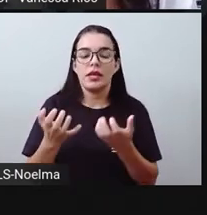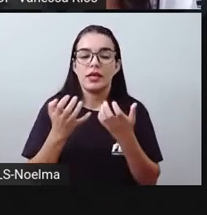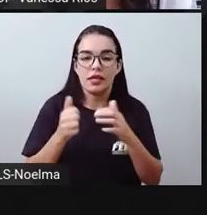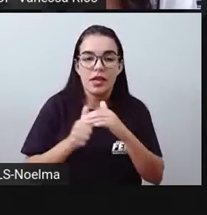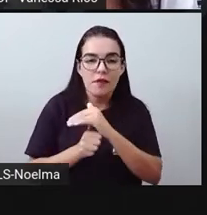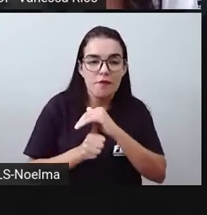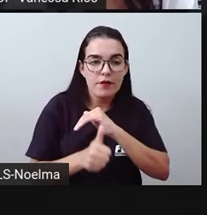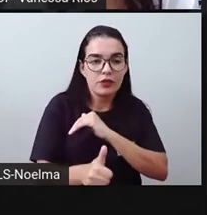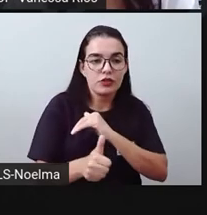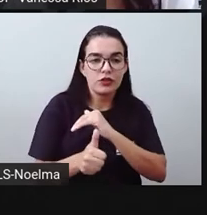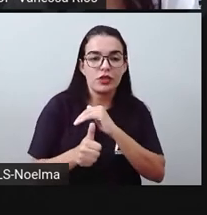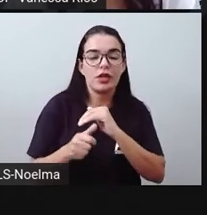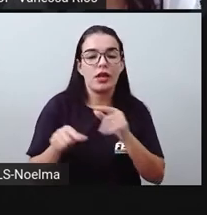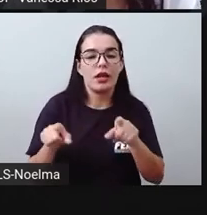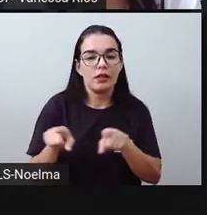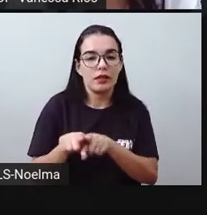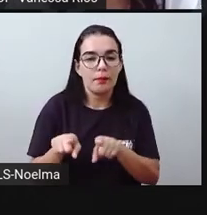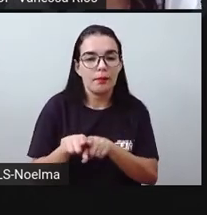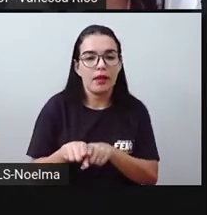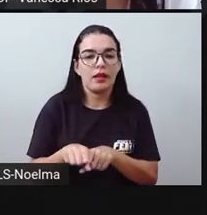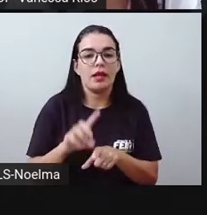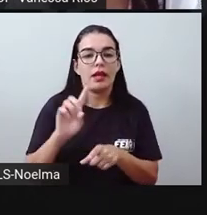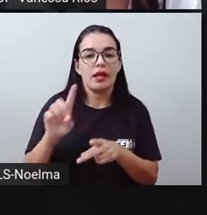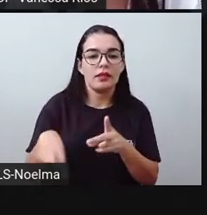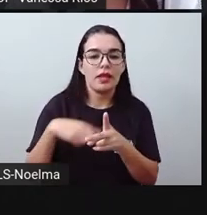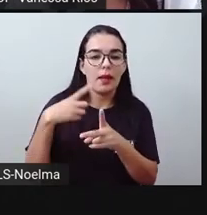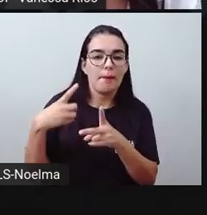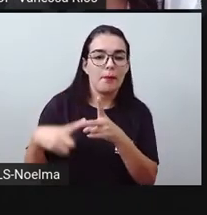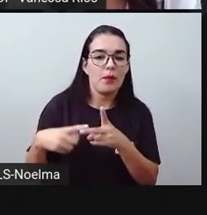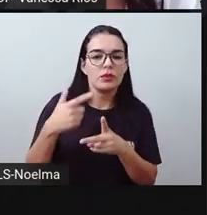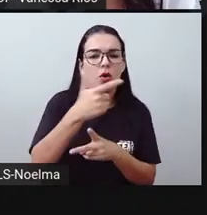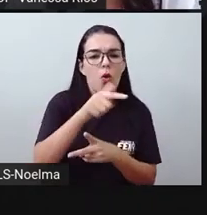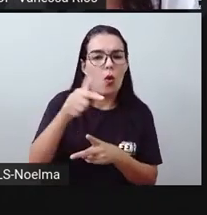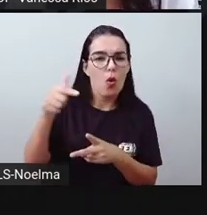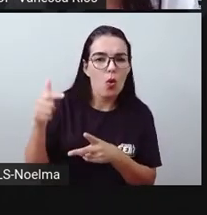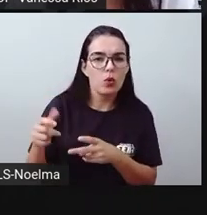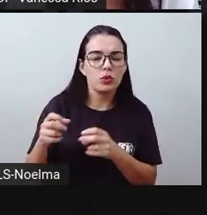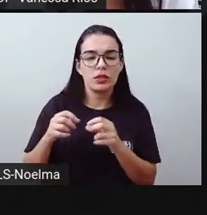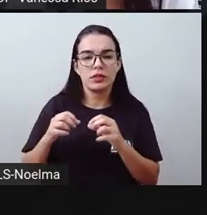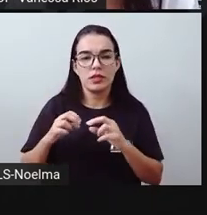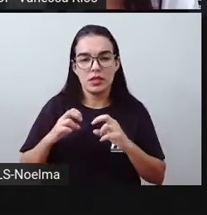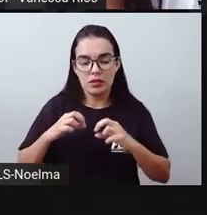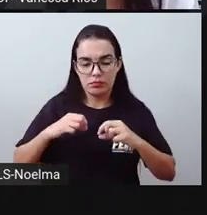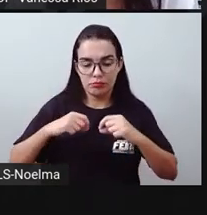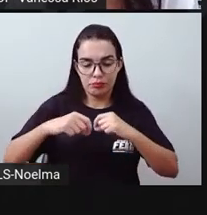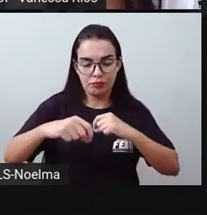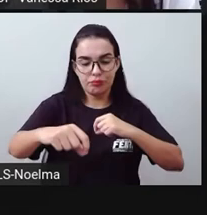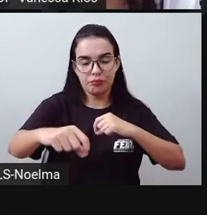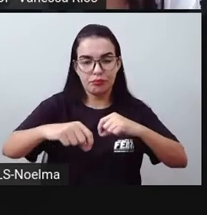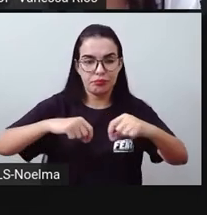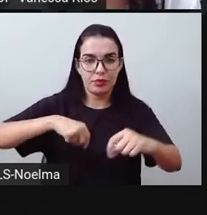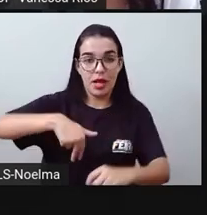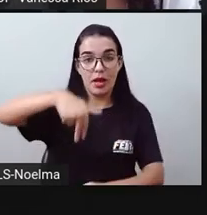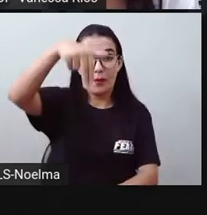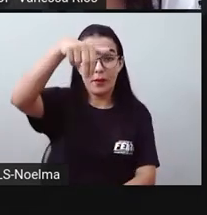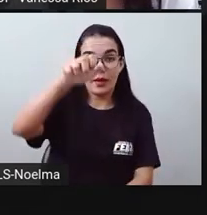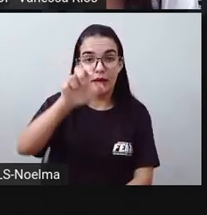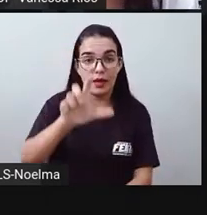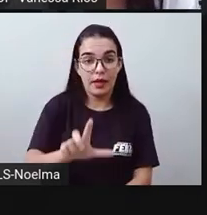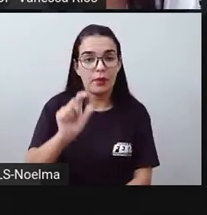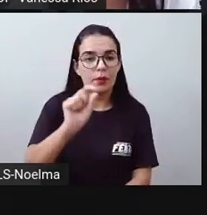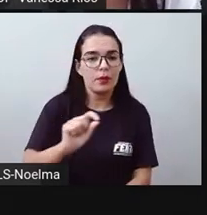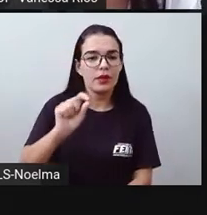processo. E aí logo depois outras ferrovias surgiram no Nordeste, Reconcavo